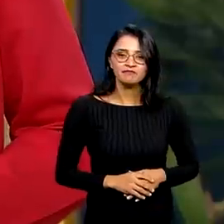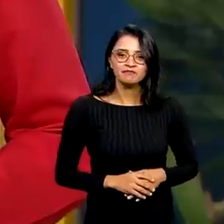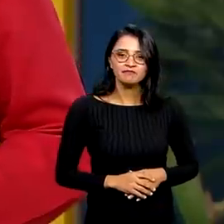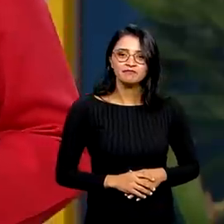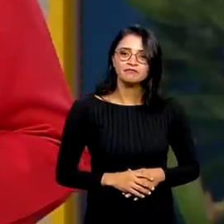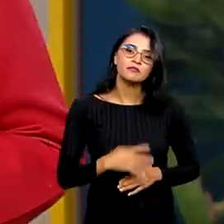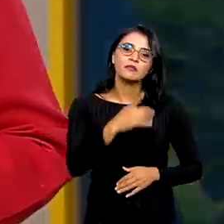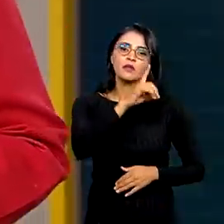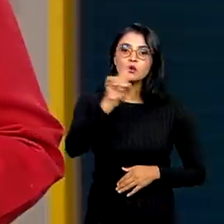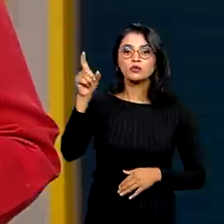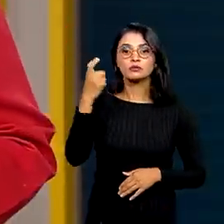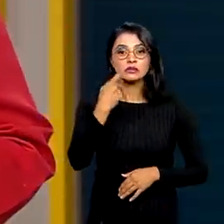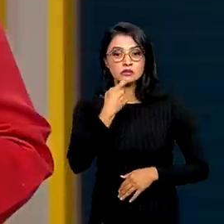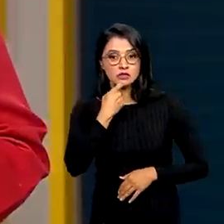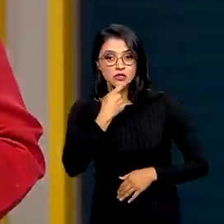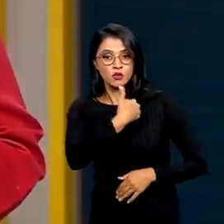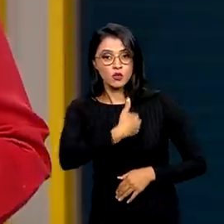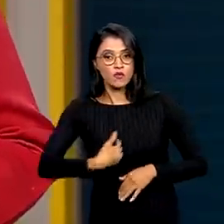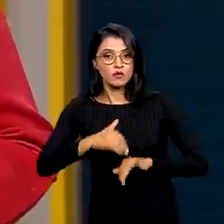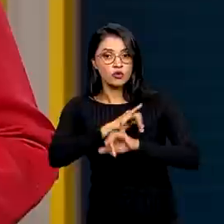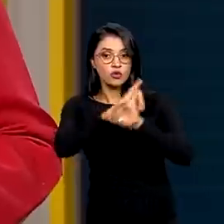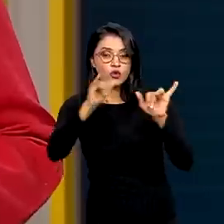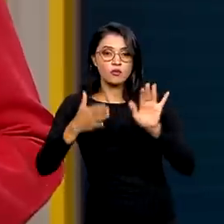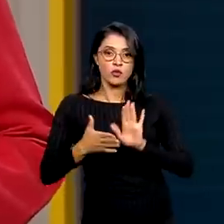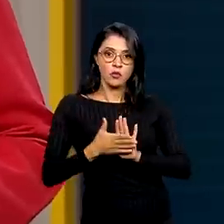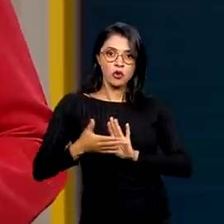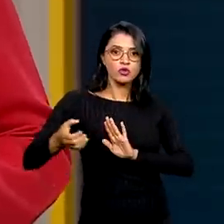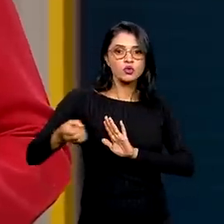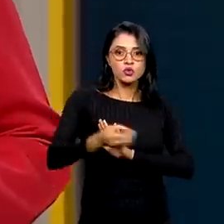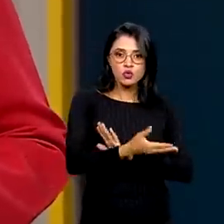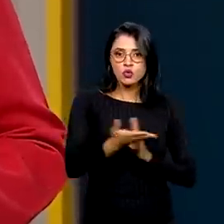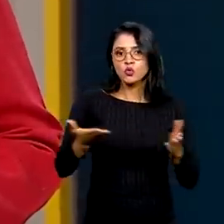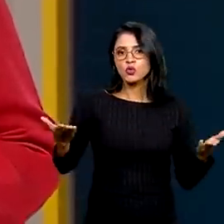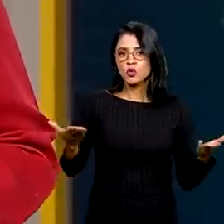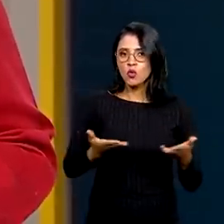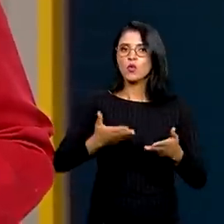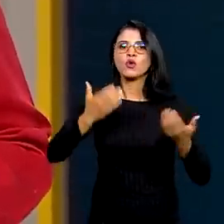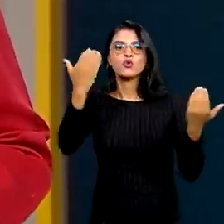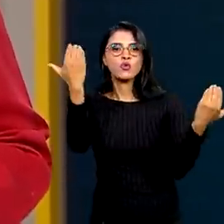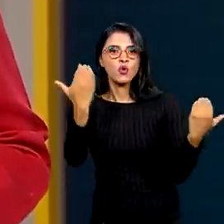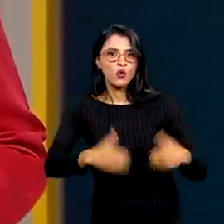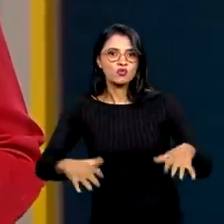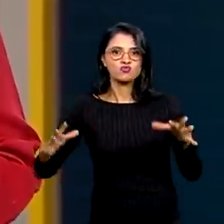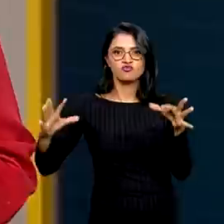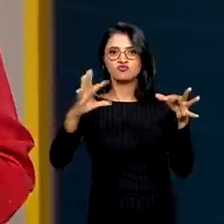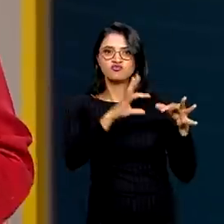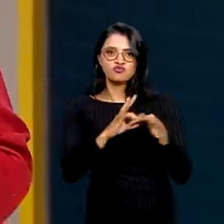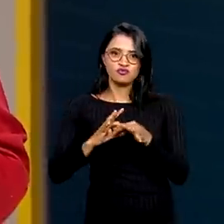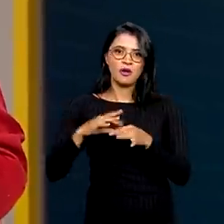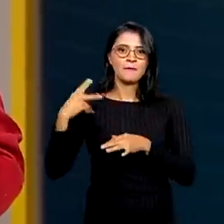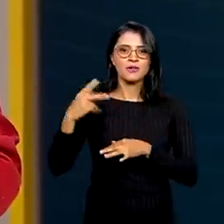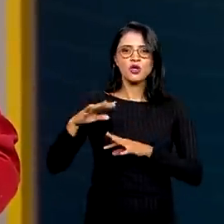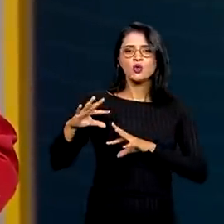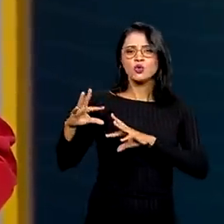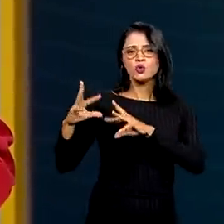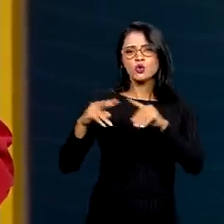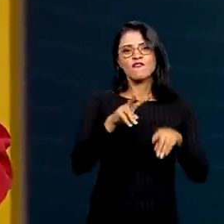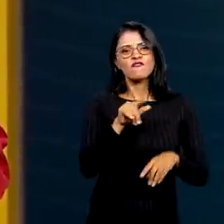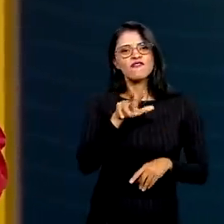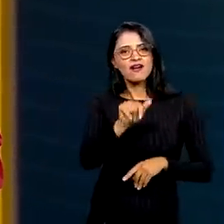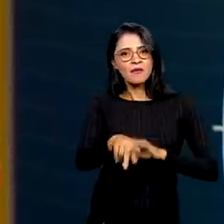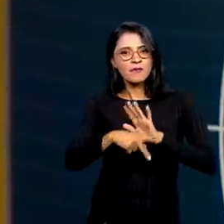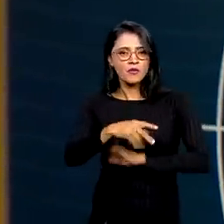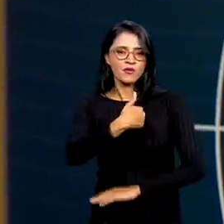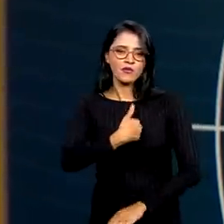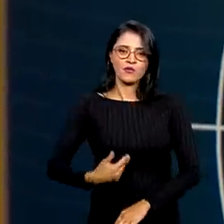Na última sexta-feira, o governo anunciou uma proposta inovadora, que é um concurso público unificado para todas as vagas do